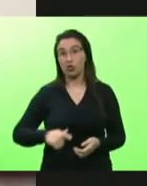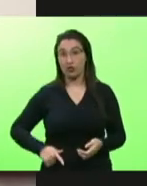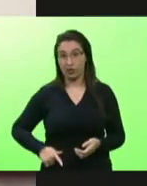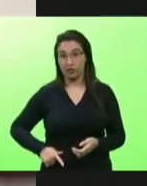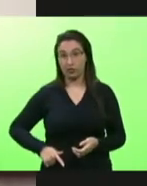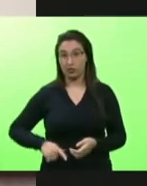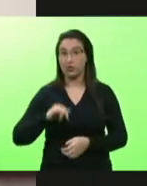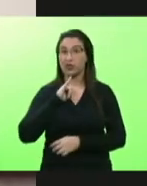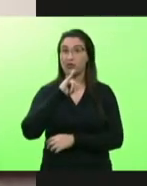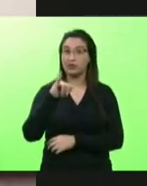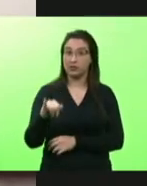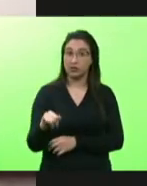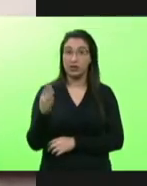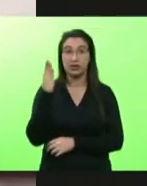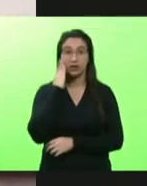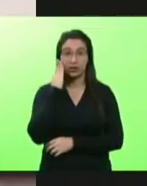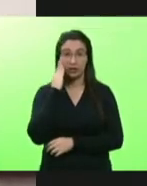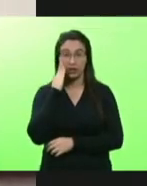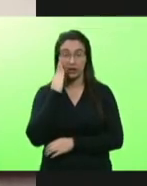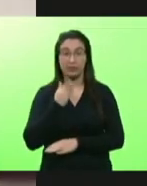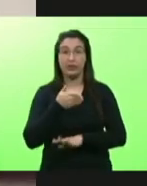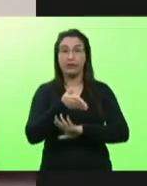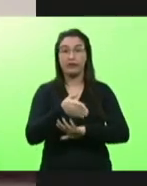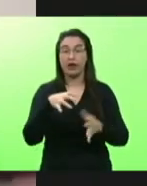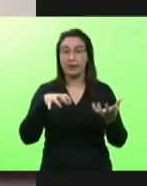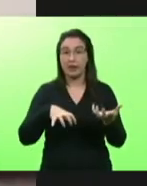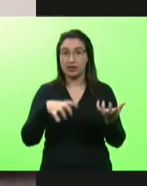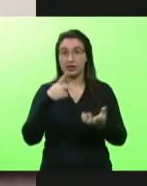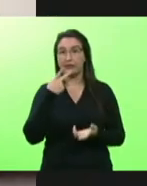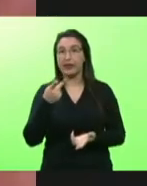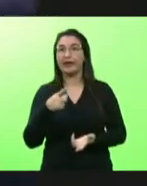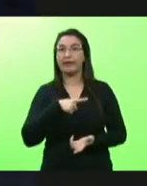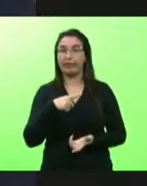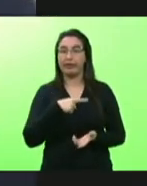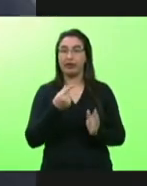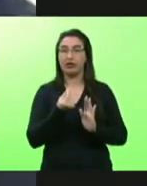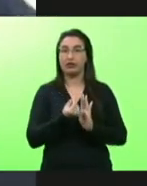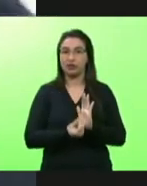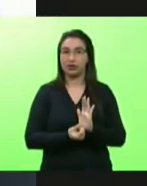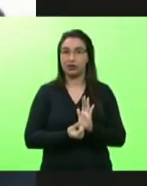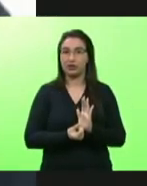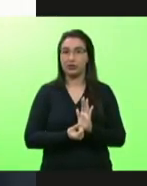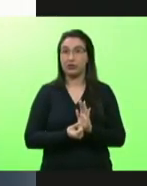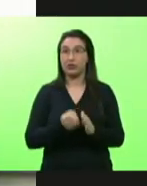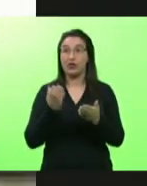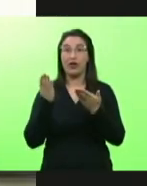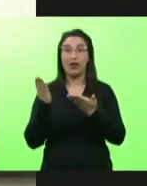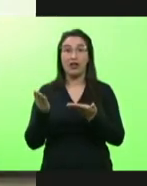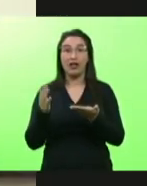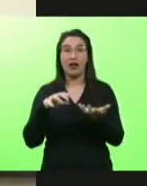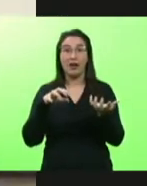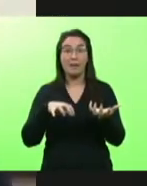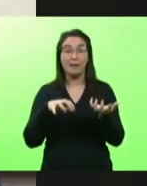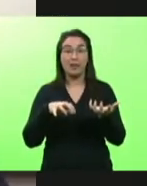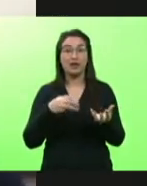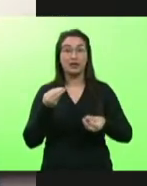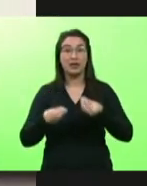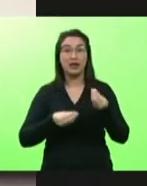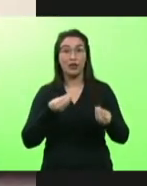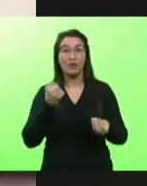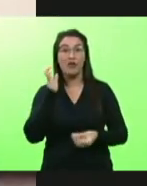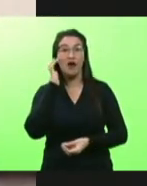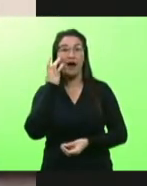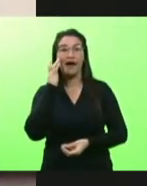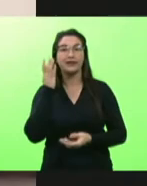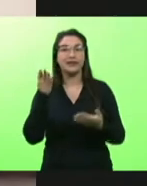de que quando a gente vai a Brasília dizer que tem dinheiro os ouvidos de Brasília são no sentido de que a gente não precisa de